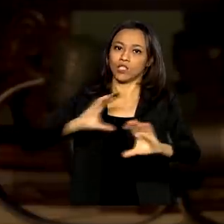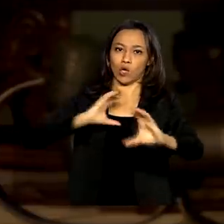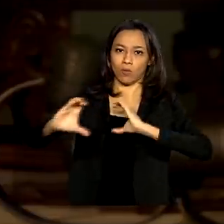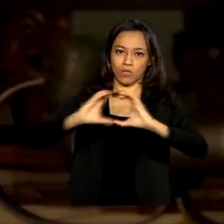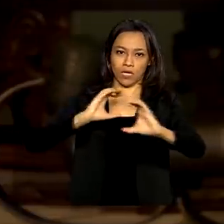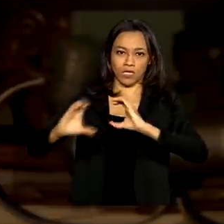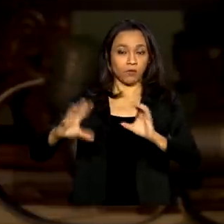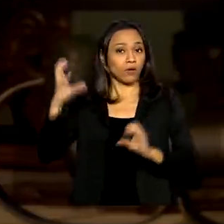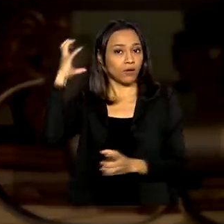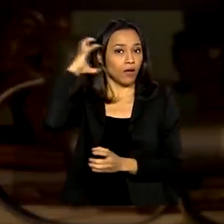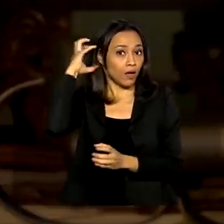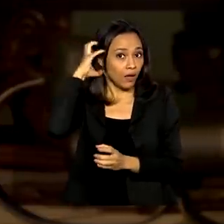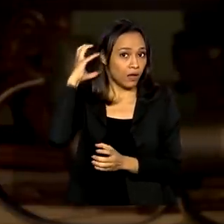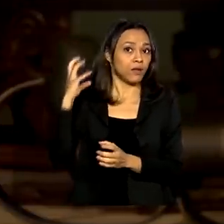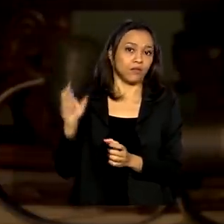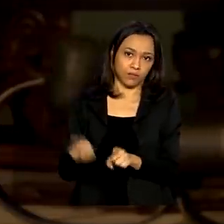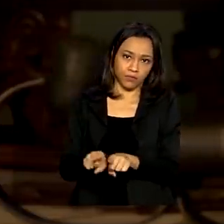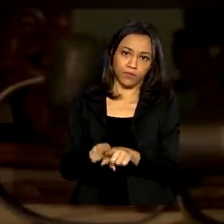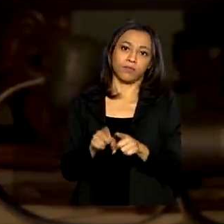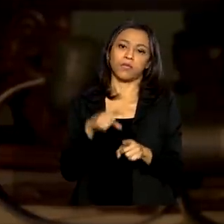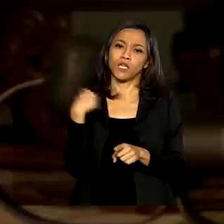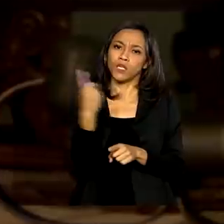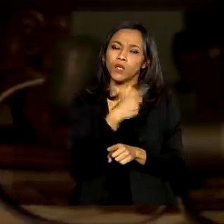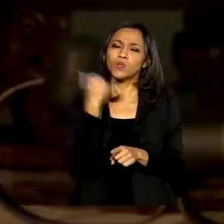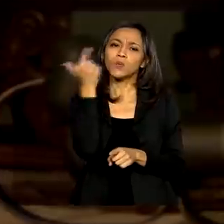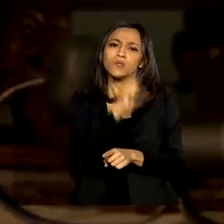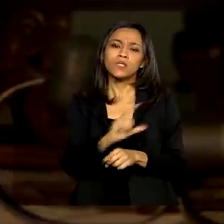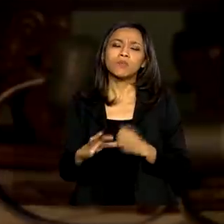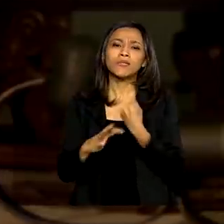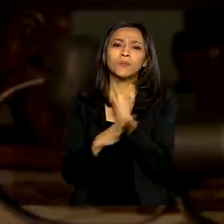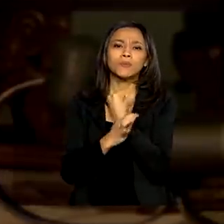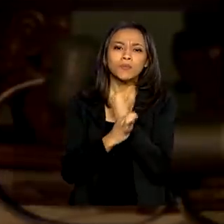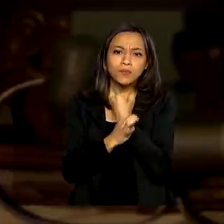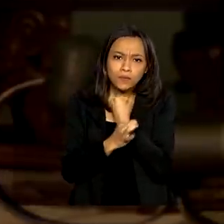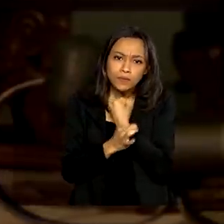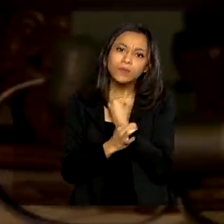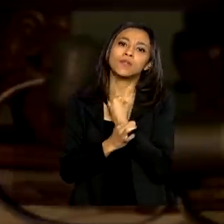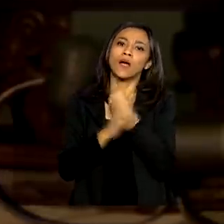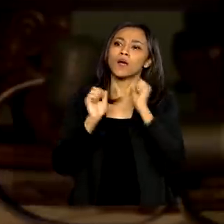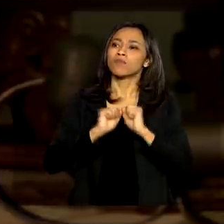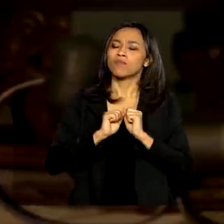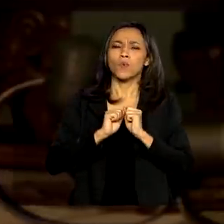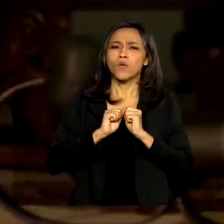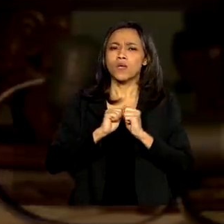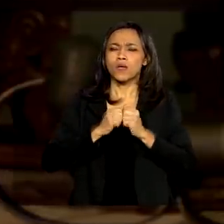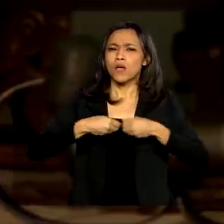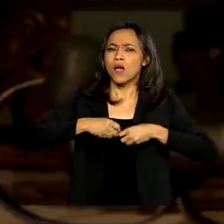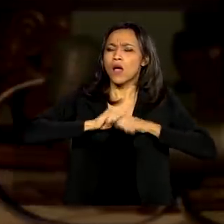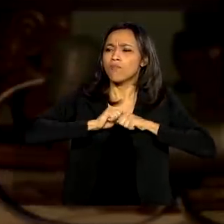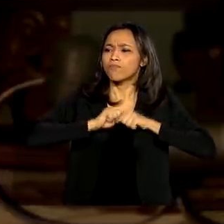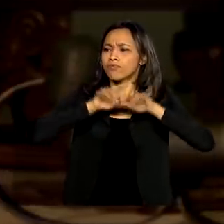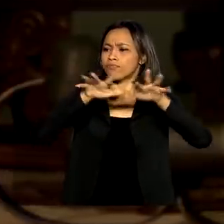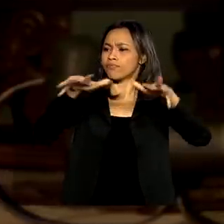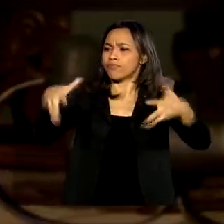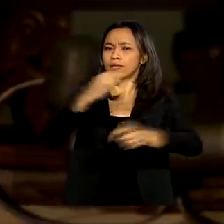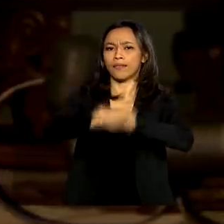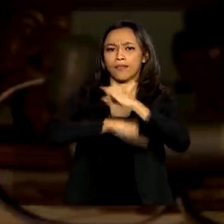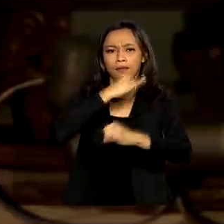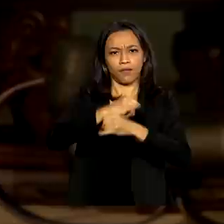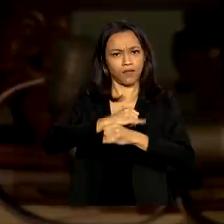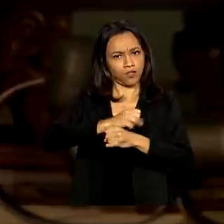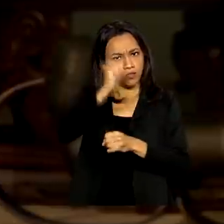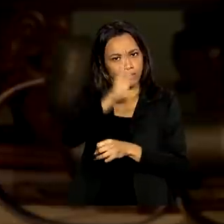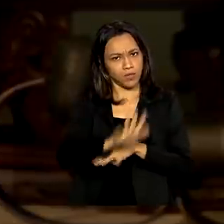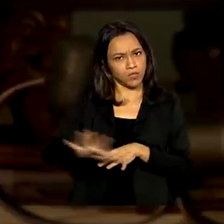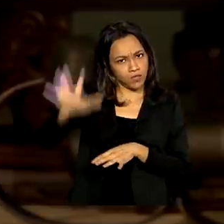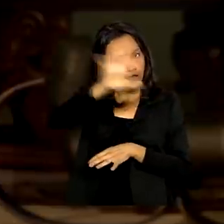de forma que nós possamos assegurar uma internet estável no país, as conectividades estáveis e